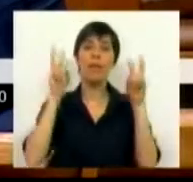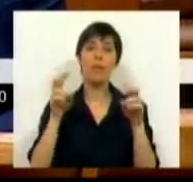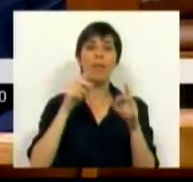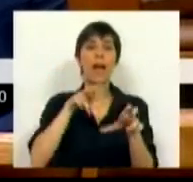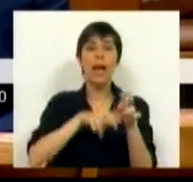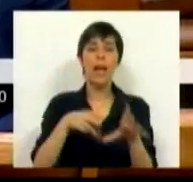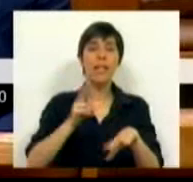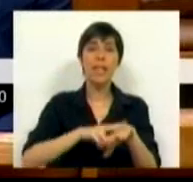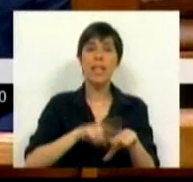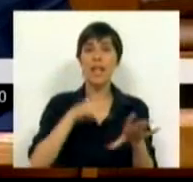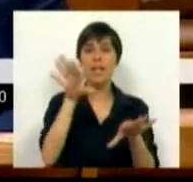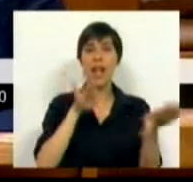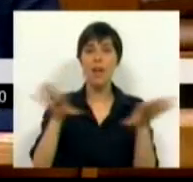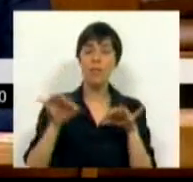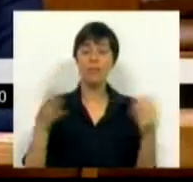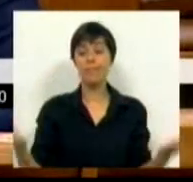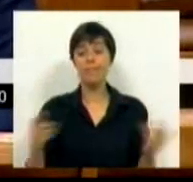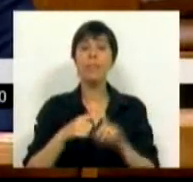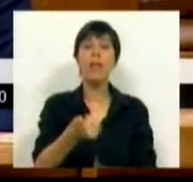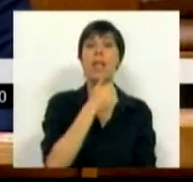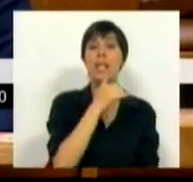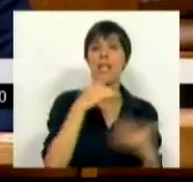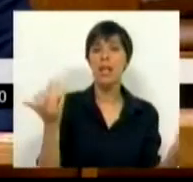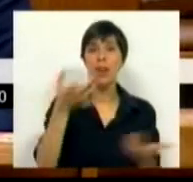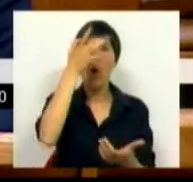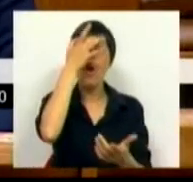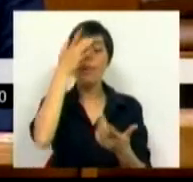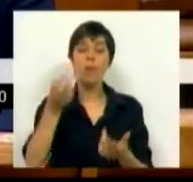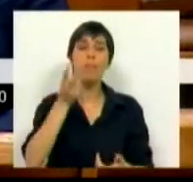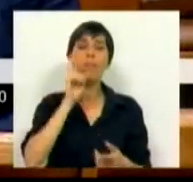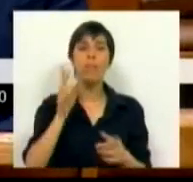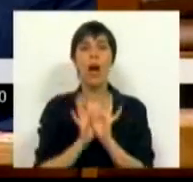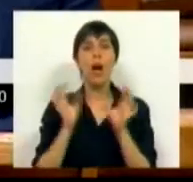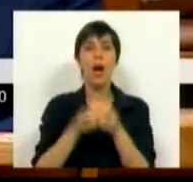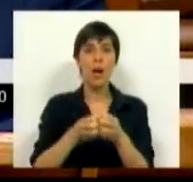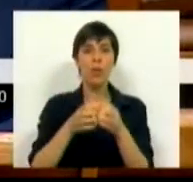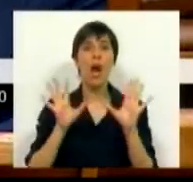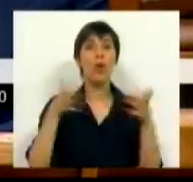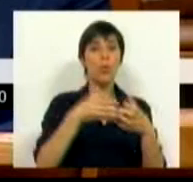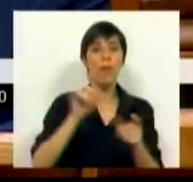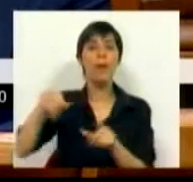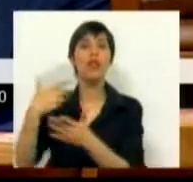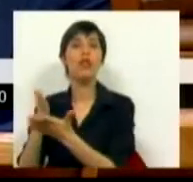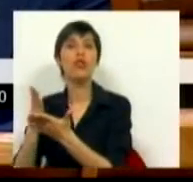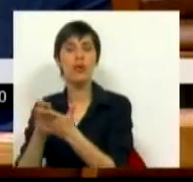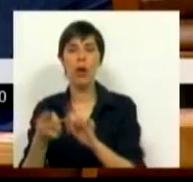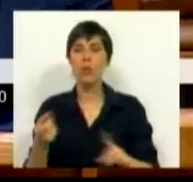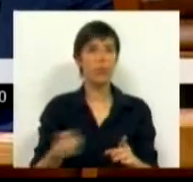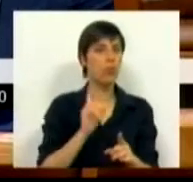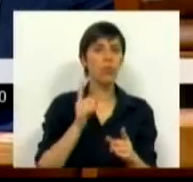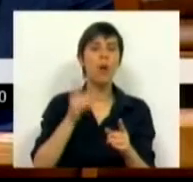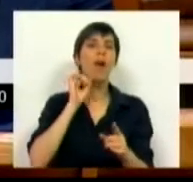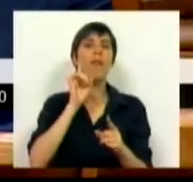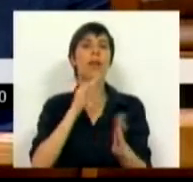para os cargos de direção. As decisões e as opiniões dos diretores dos agrupamentos e das escolas não são